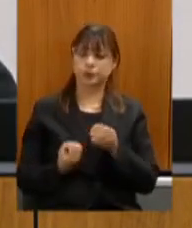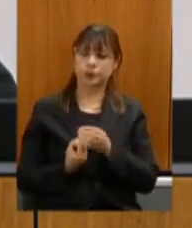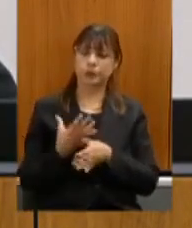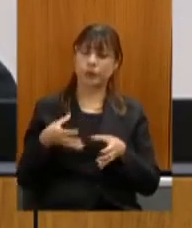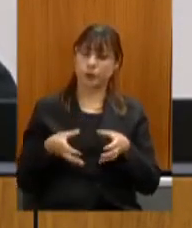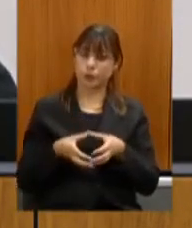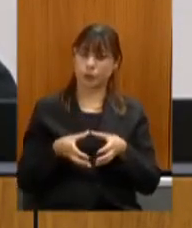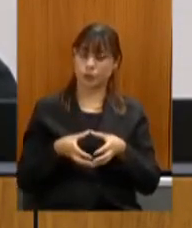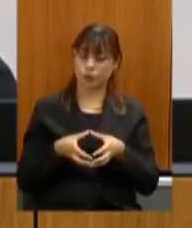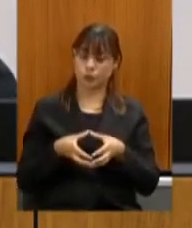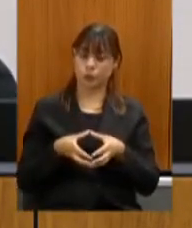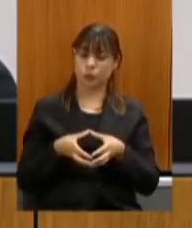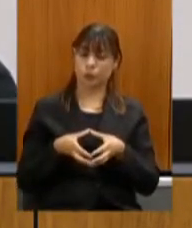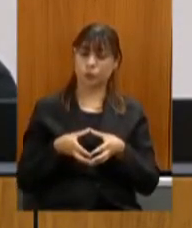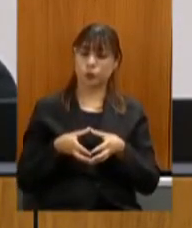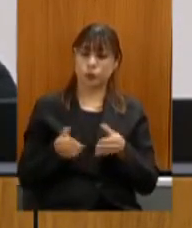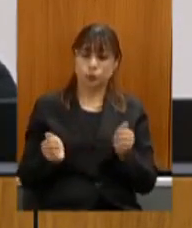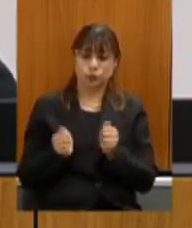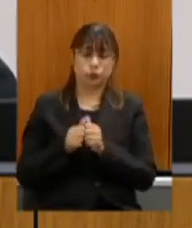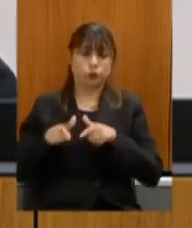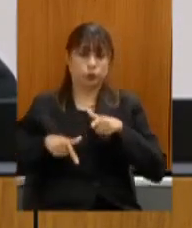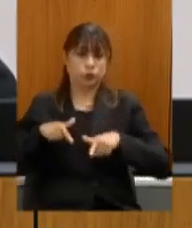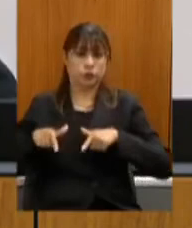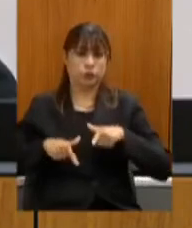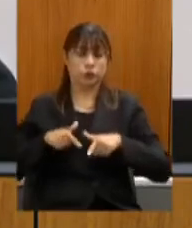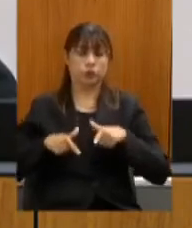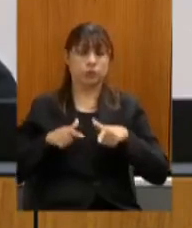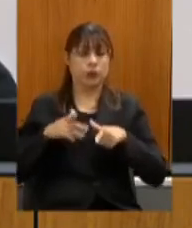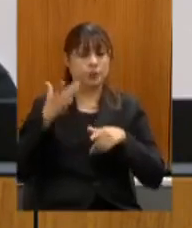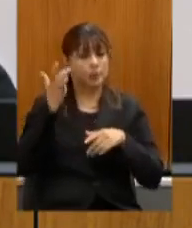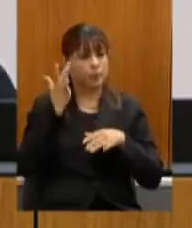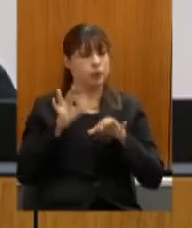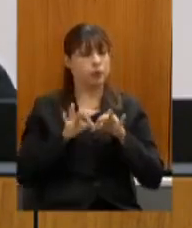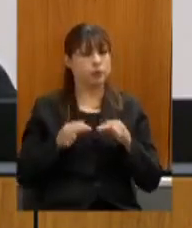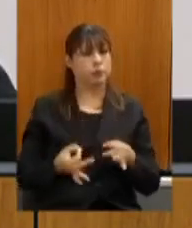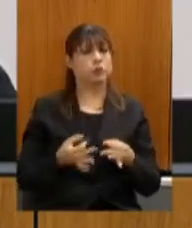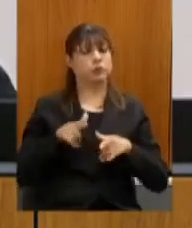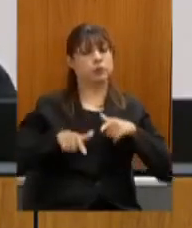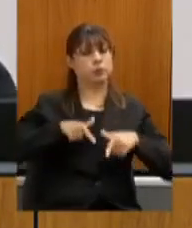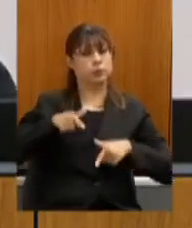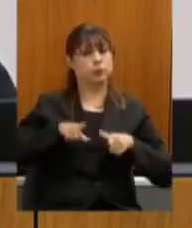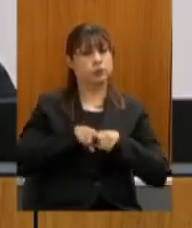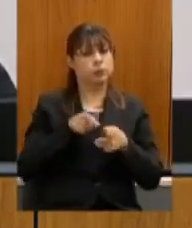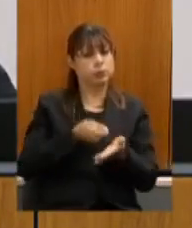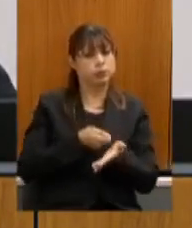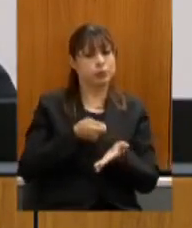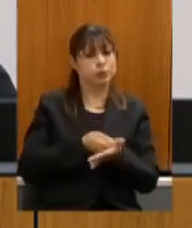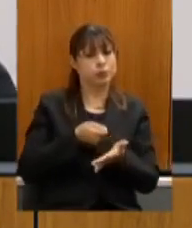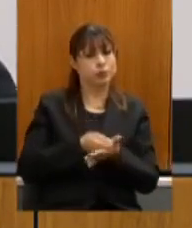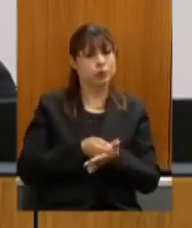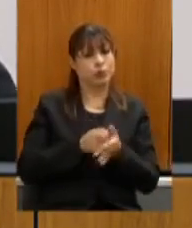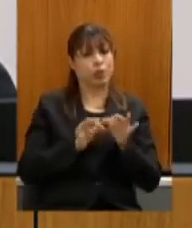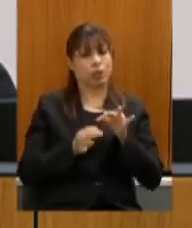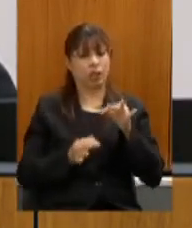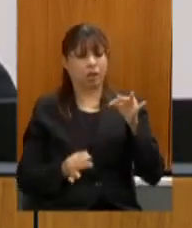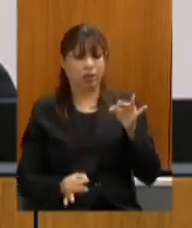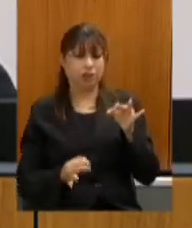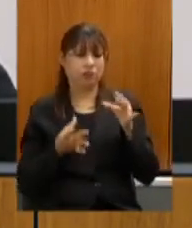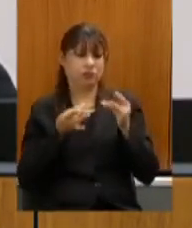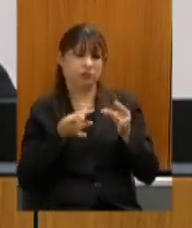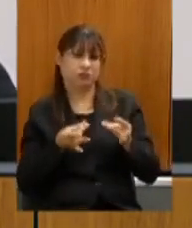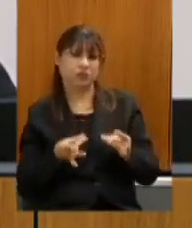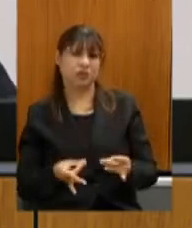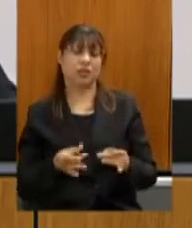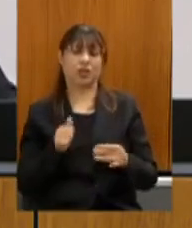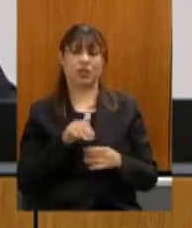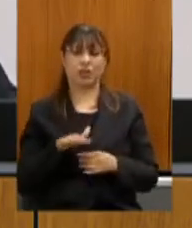trabalho conjunto para simplificação dos procedimentos e adequação das exigências burocráticas às peculiaridades